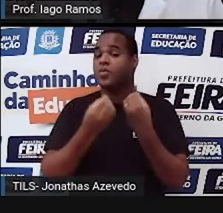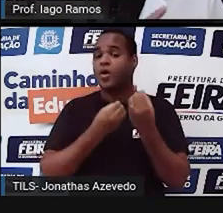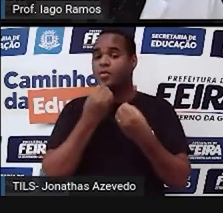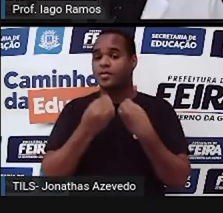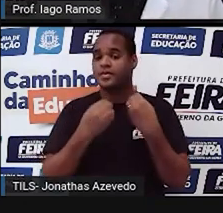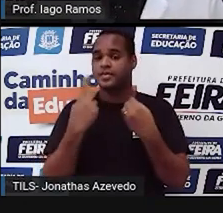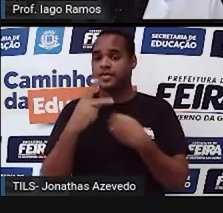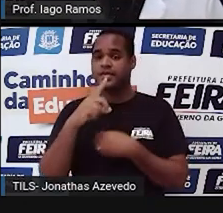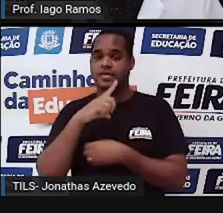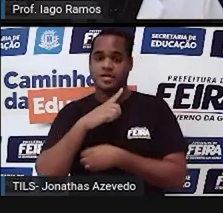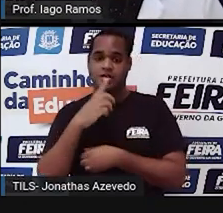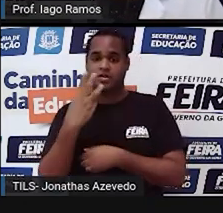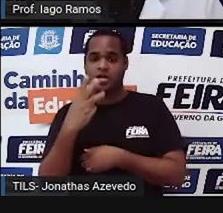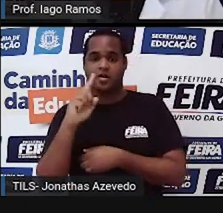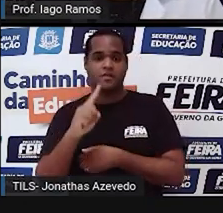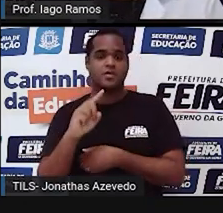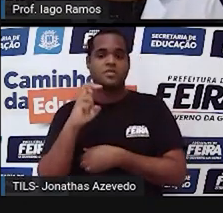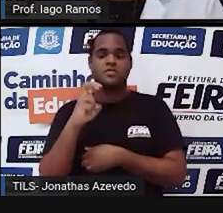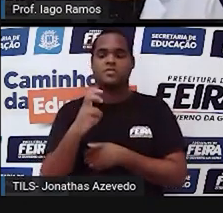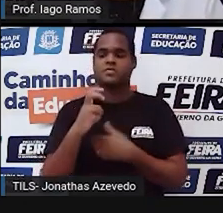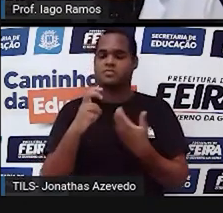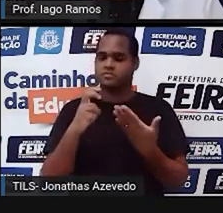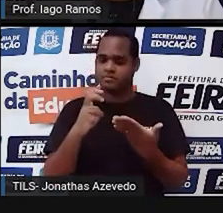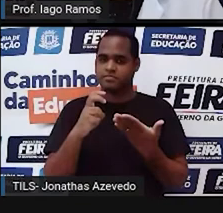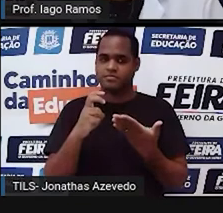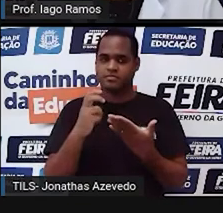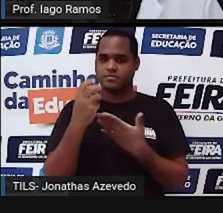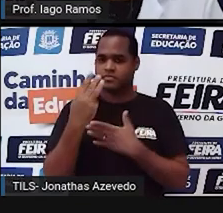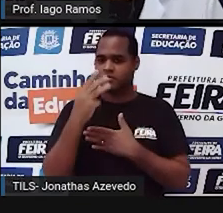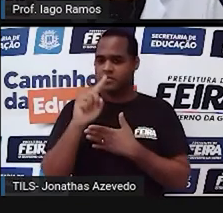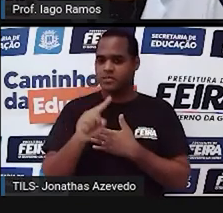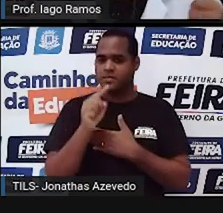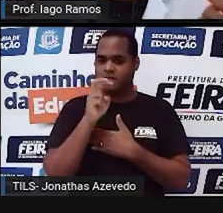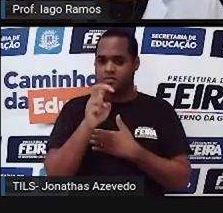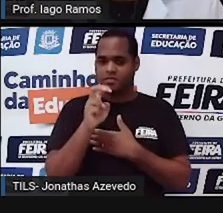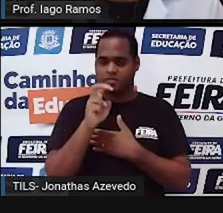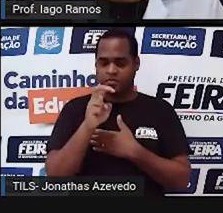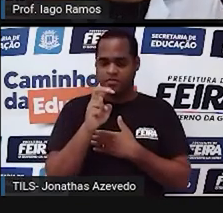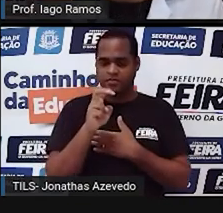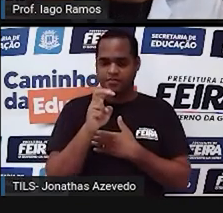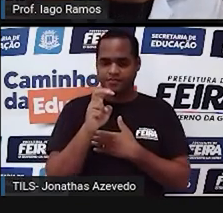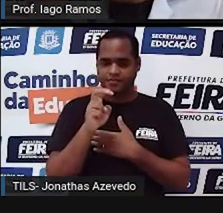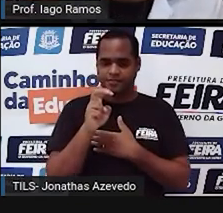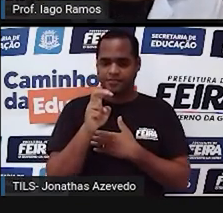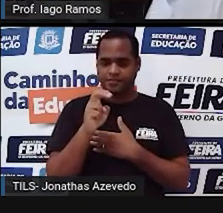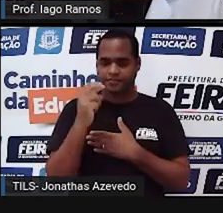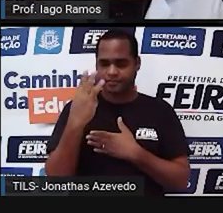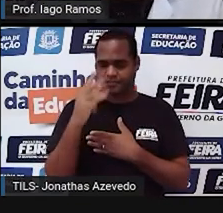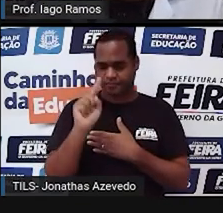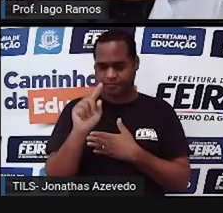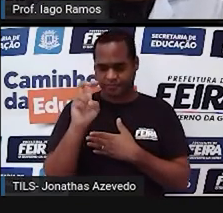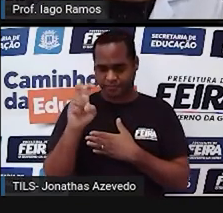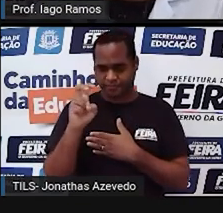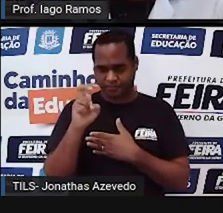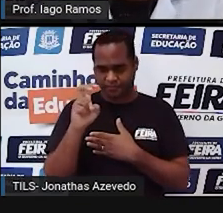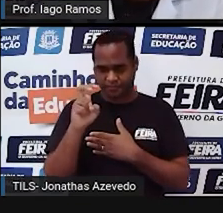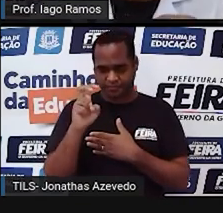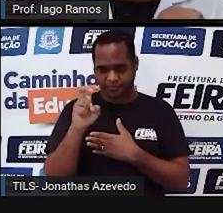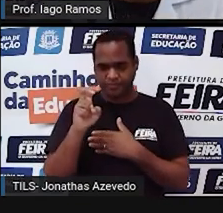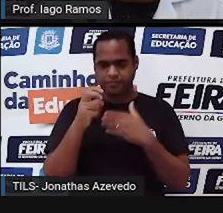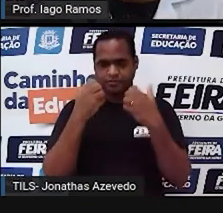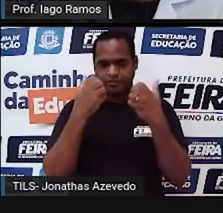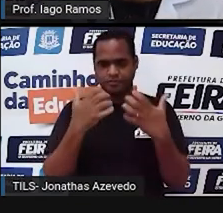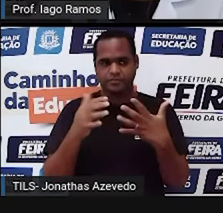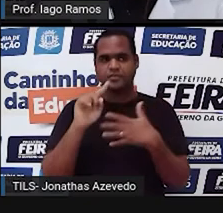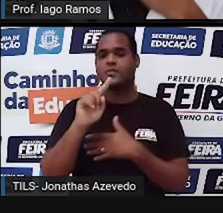3,5. Como a gente pode ler também em 3,5. Essa forma de número